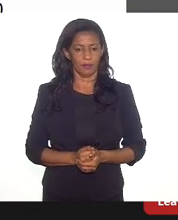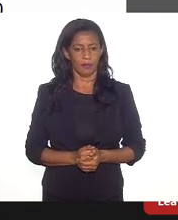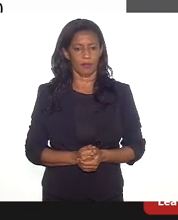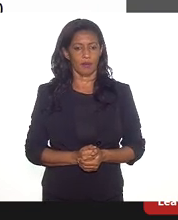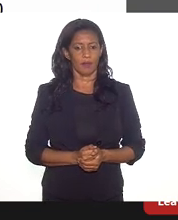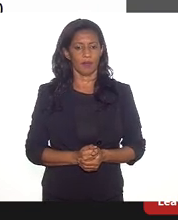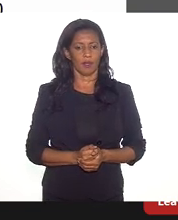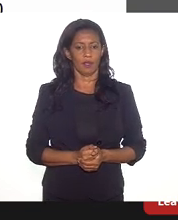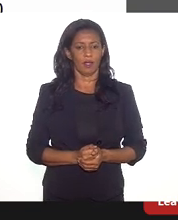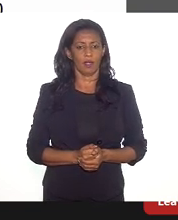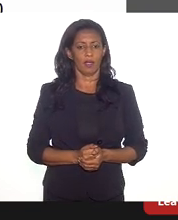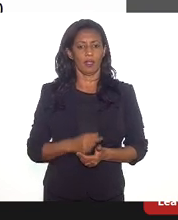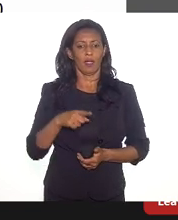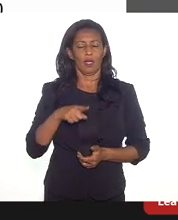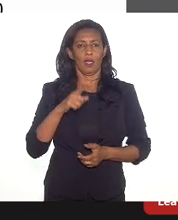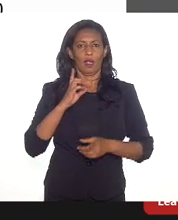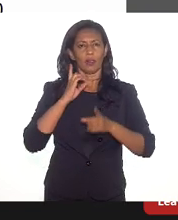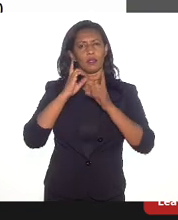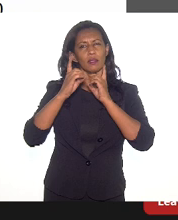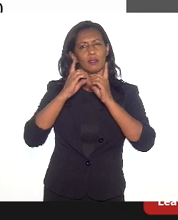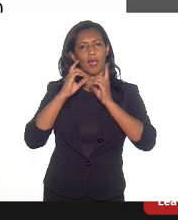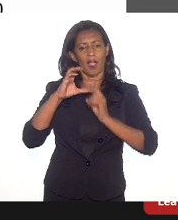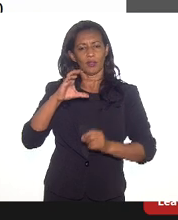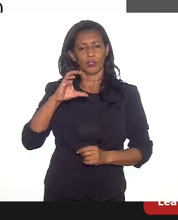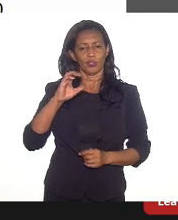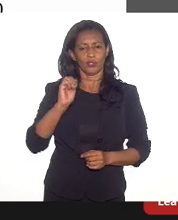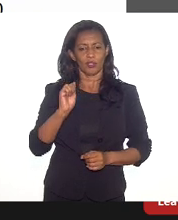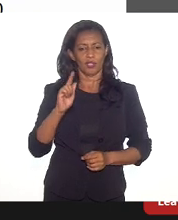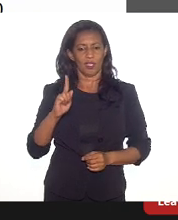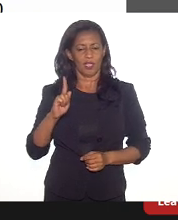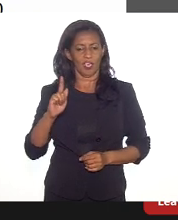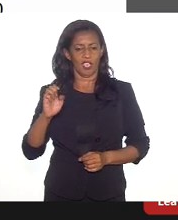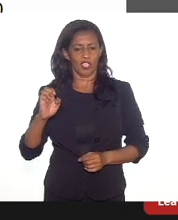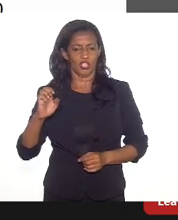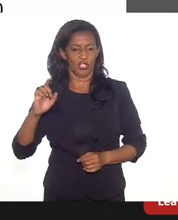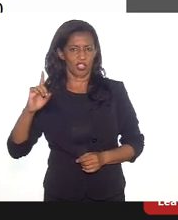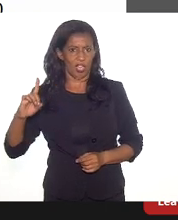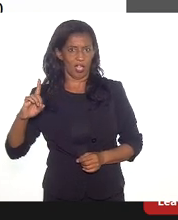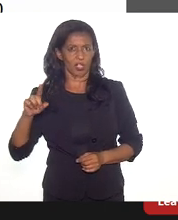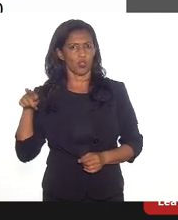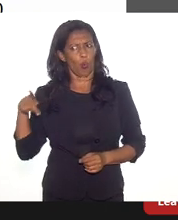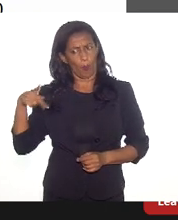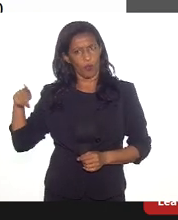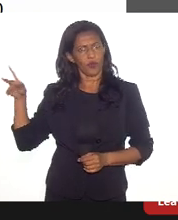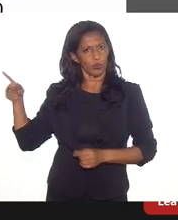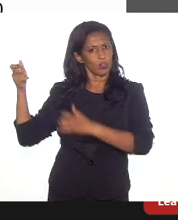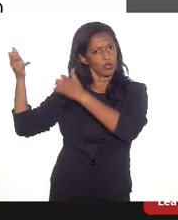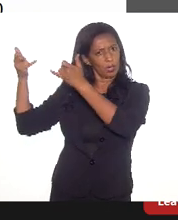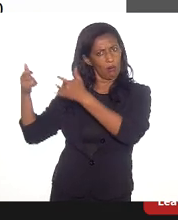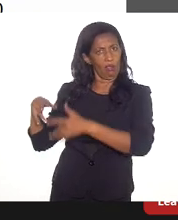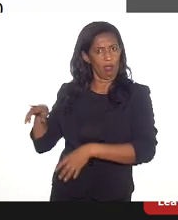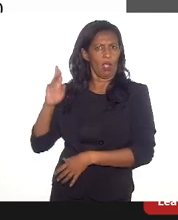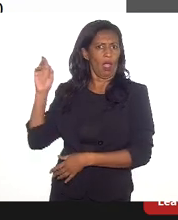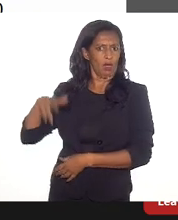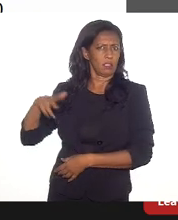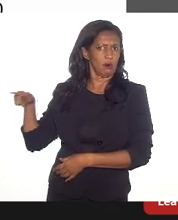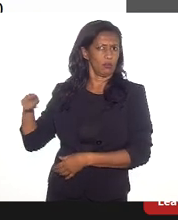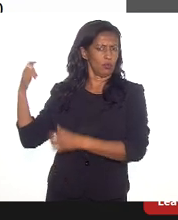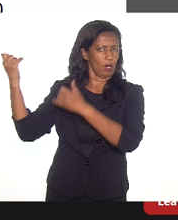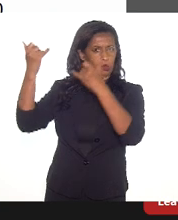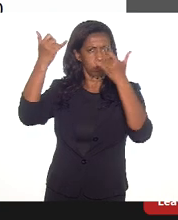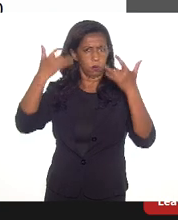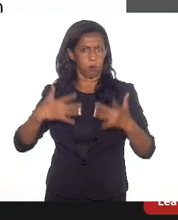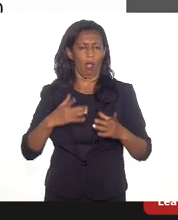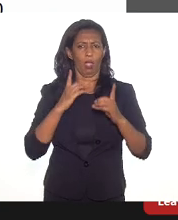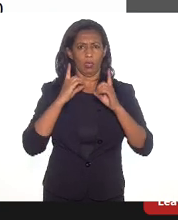CAGED, eu não vou entrar, mas o professor Mauro já falou bem sobre isso, ele tem total razão. Acho que os